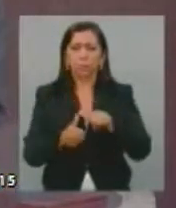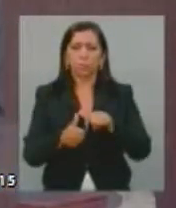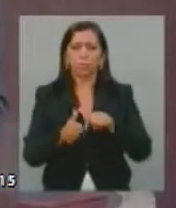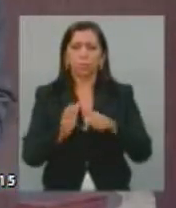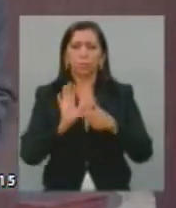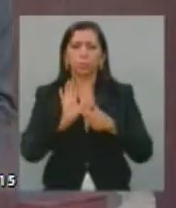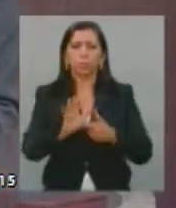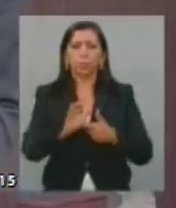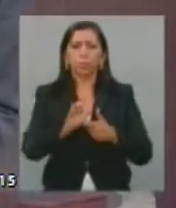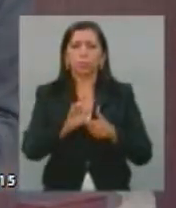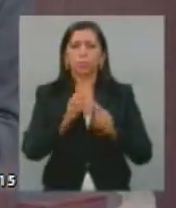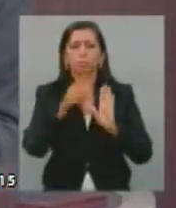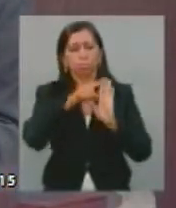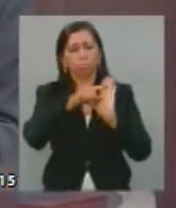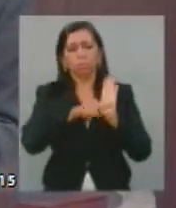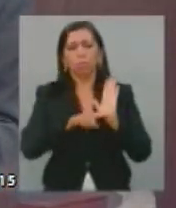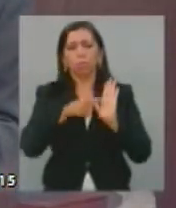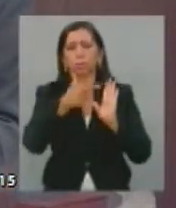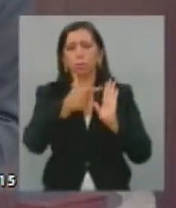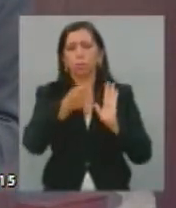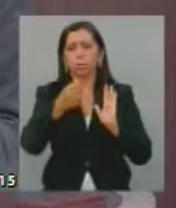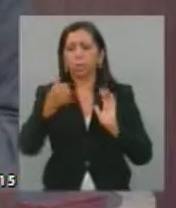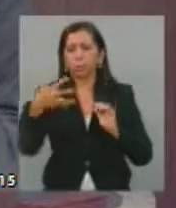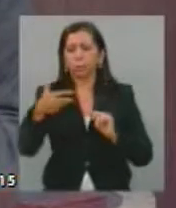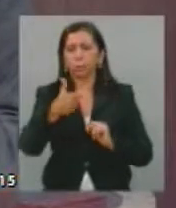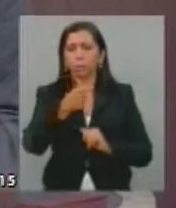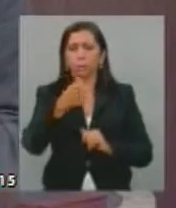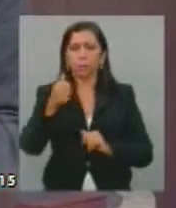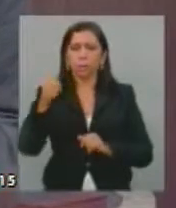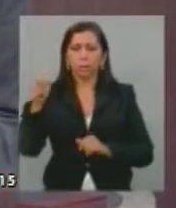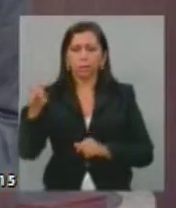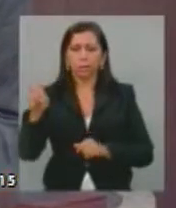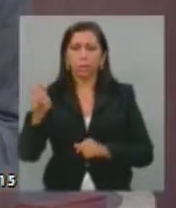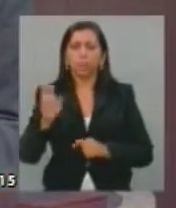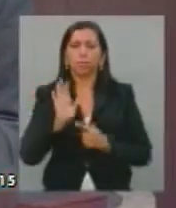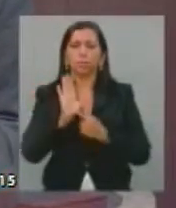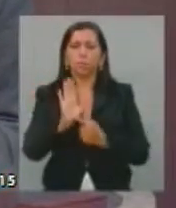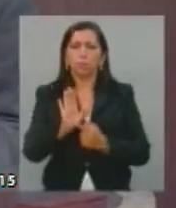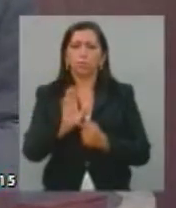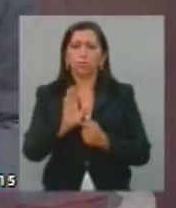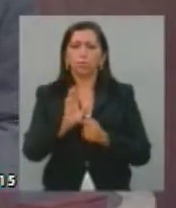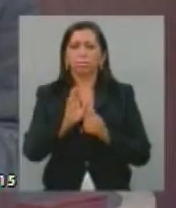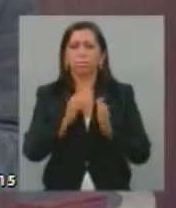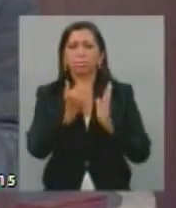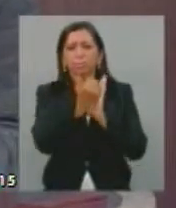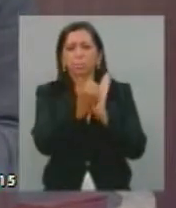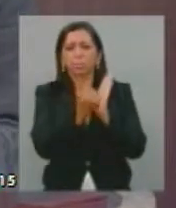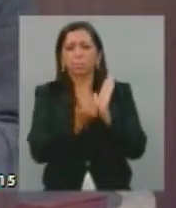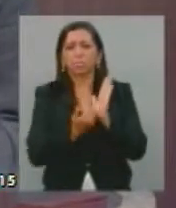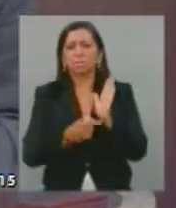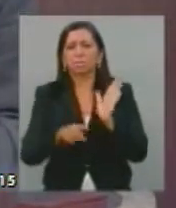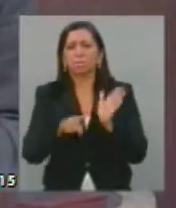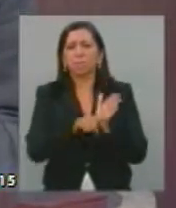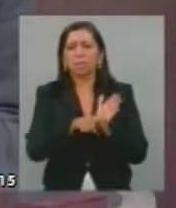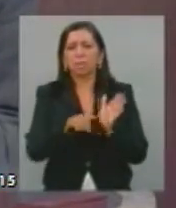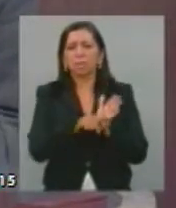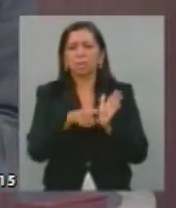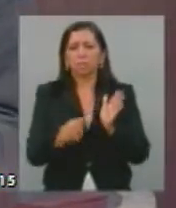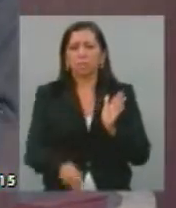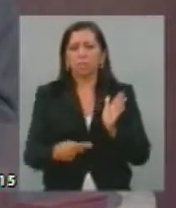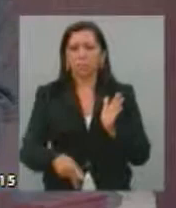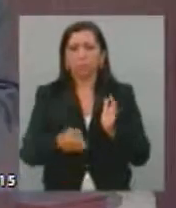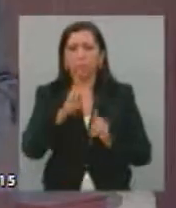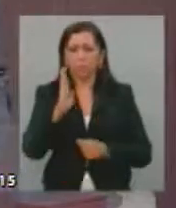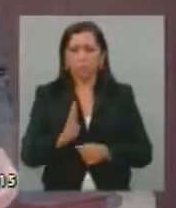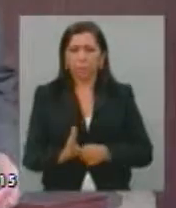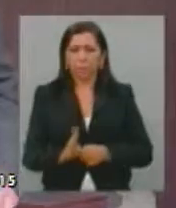em 2014 e 2015. E esse informe tem um capítulo muito negativo sobre o Brasil. Todos nós já